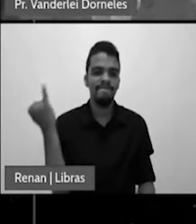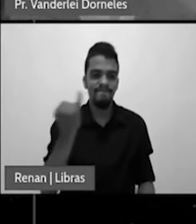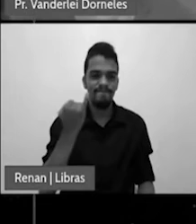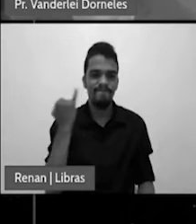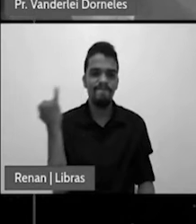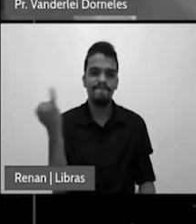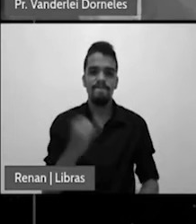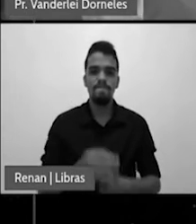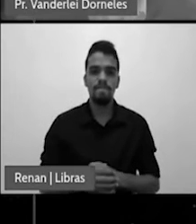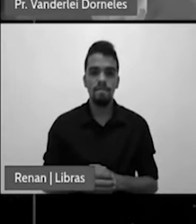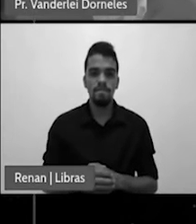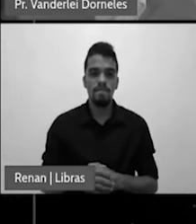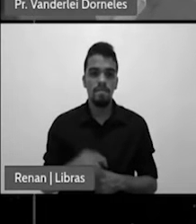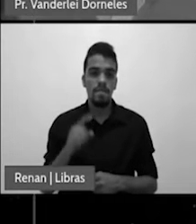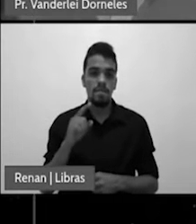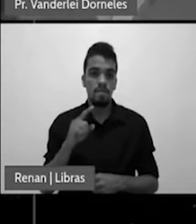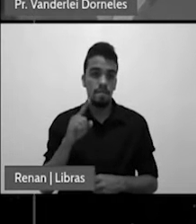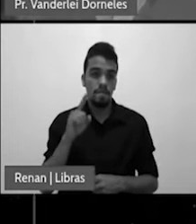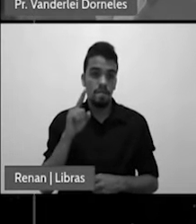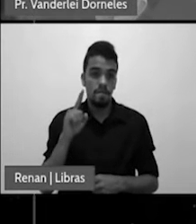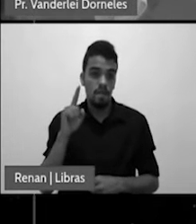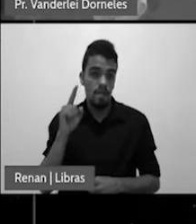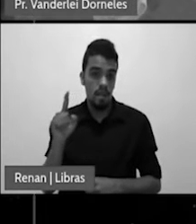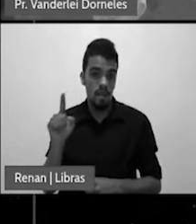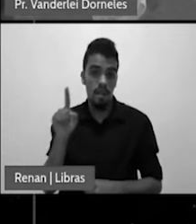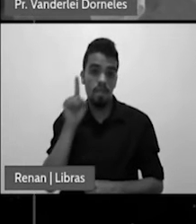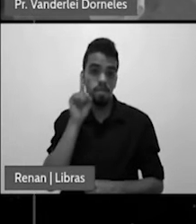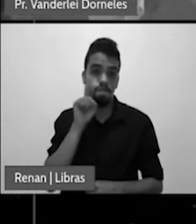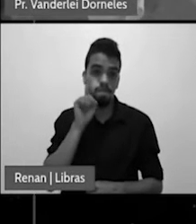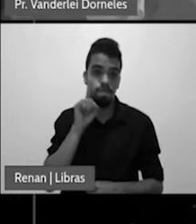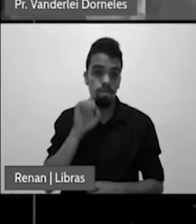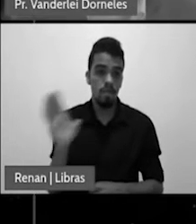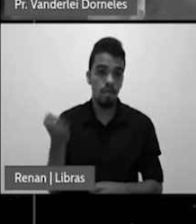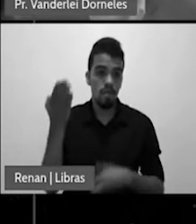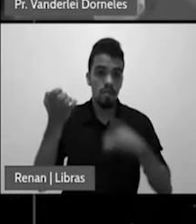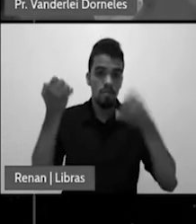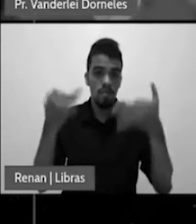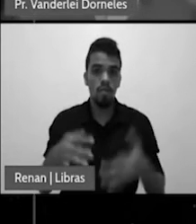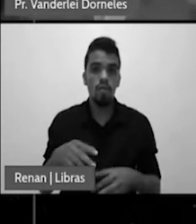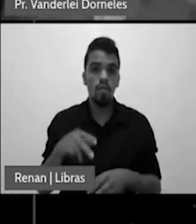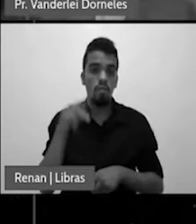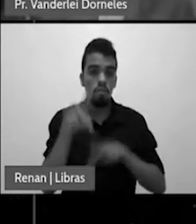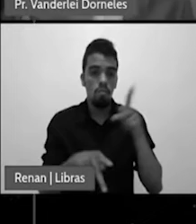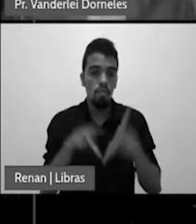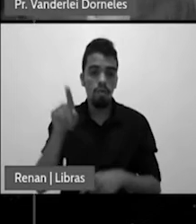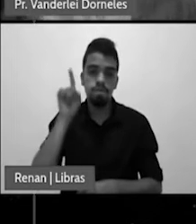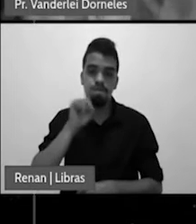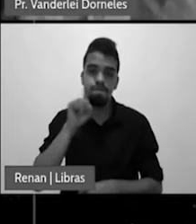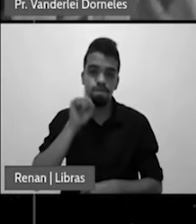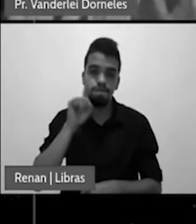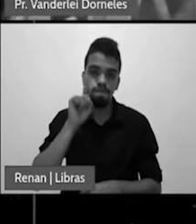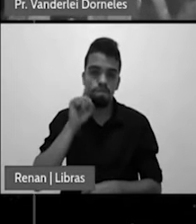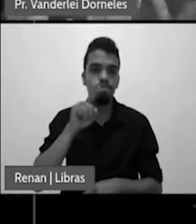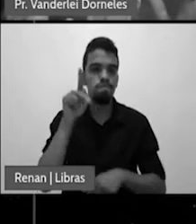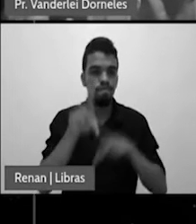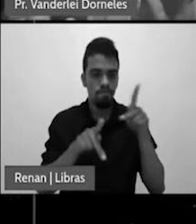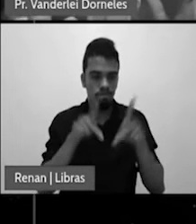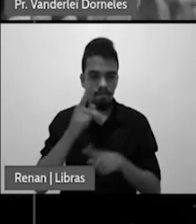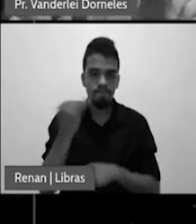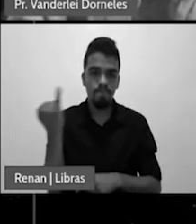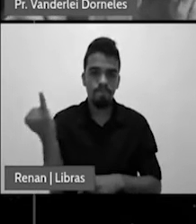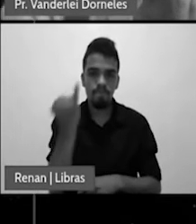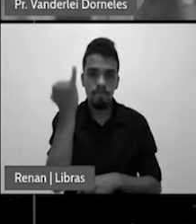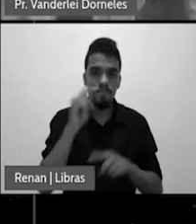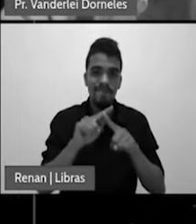povo dos Estados Unidos tem sido um povo privilegiado mas quando eles restringirem a liberdade religiosa abandonarem o protestantismo